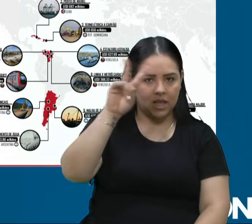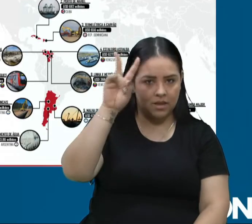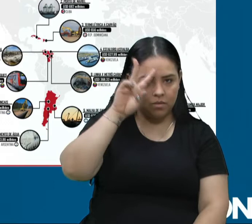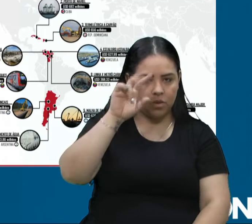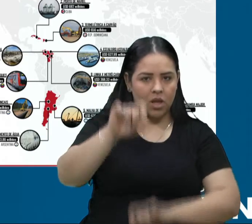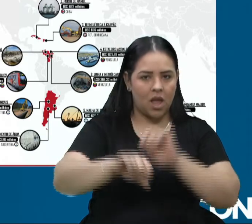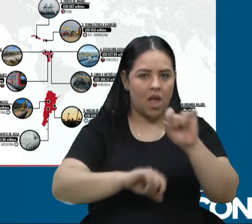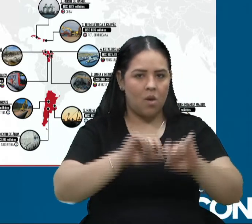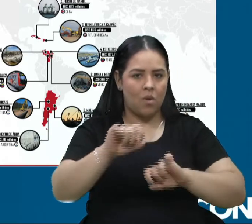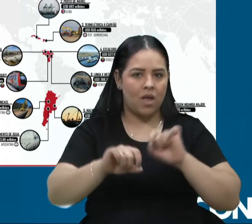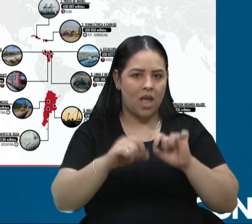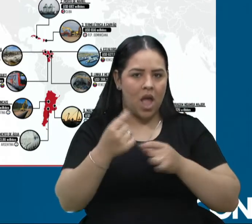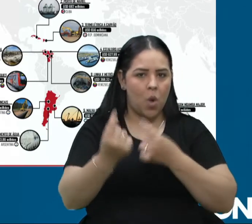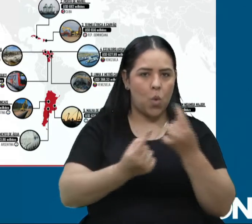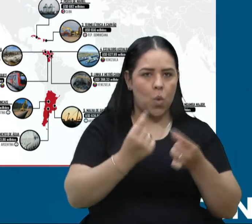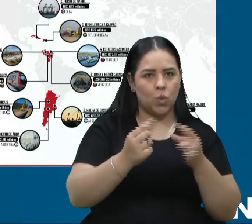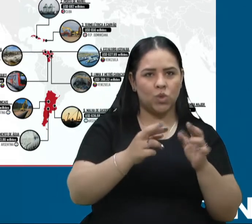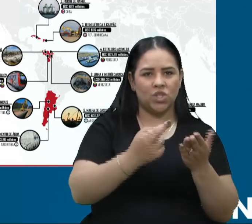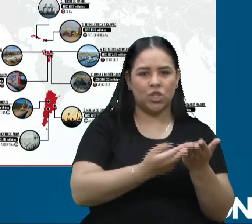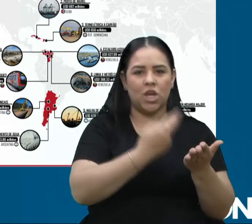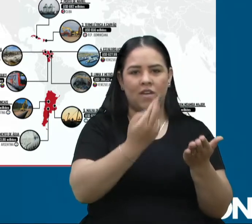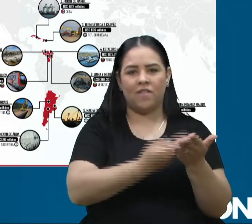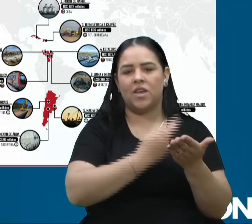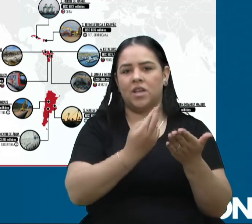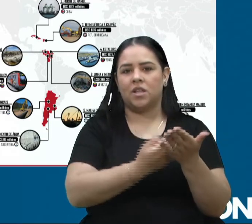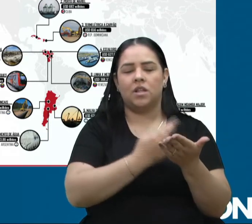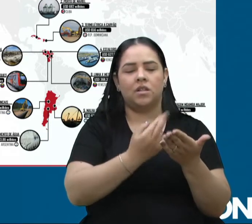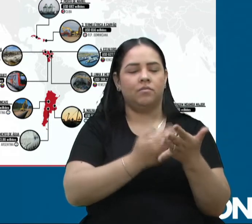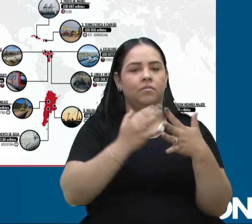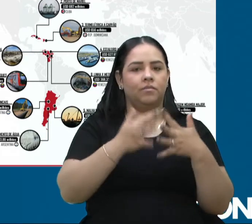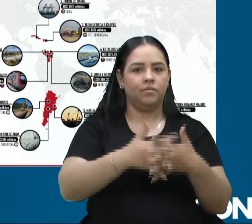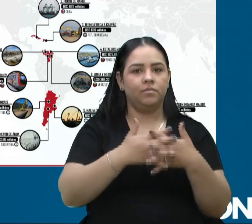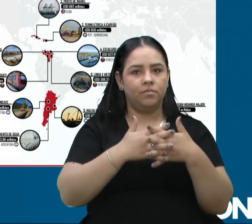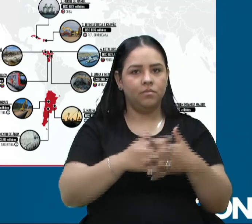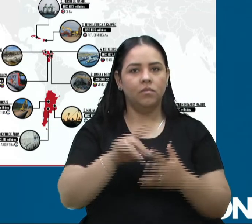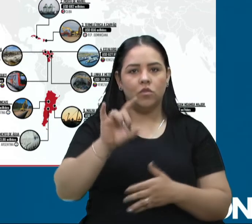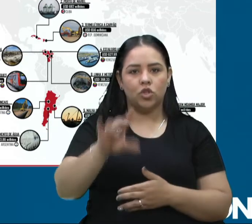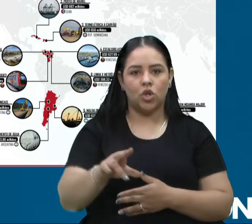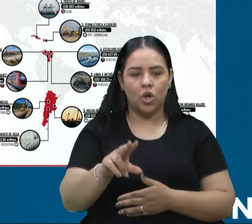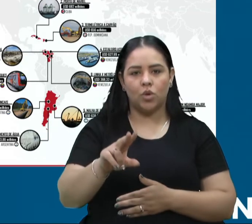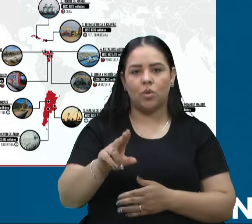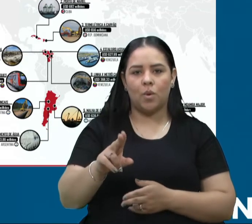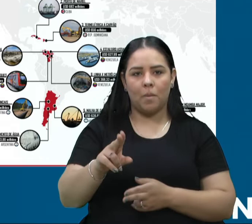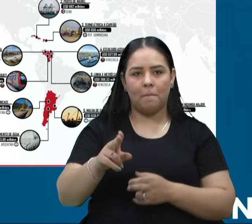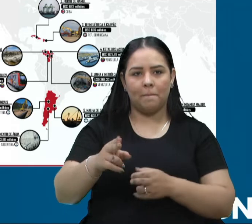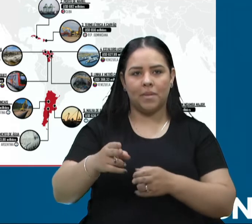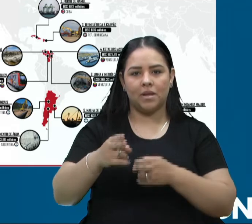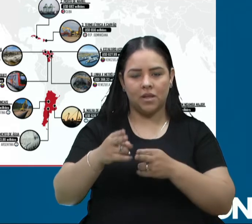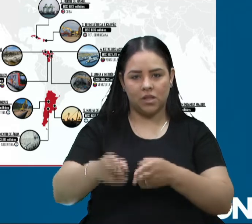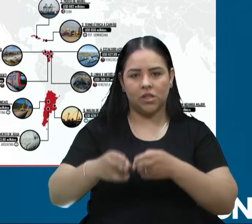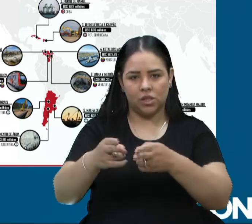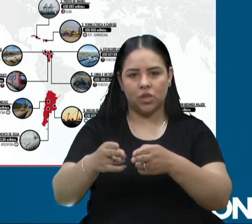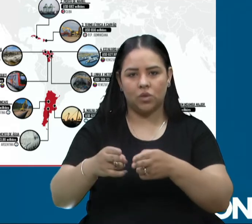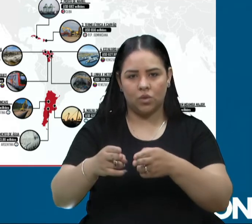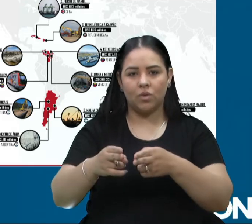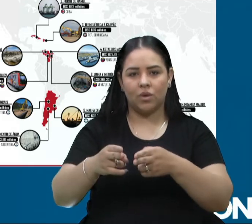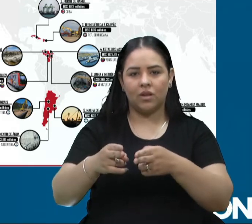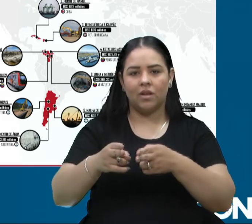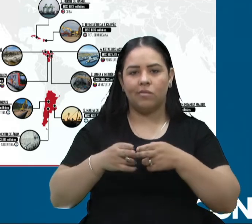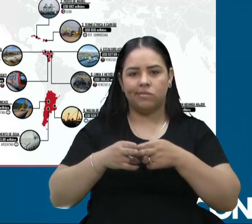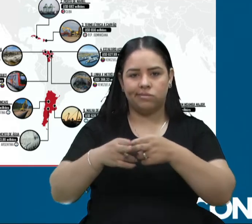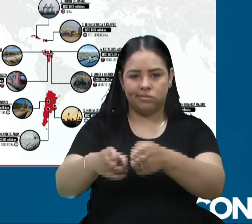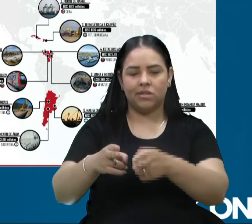capas de revistas, alguns escantos de corrupção, só no metrô da Venezuela foram investidos pelos governos petistas mais de 5